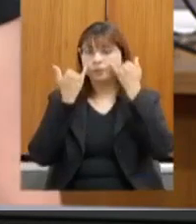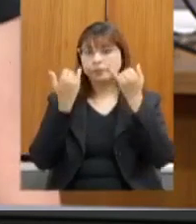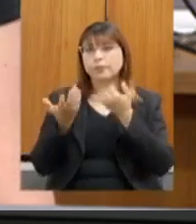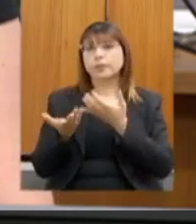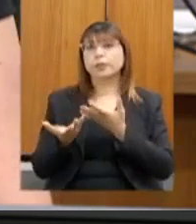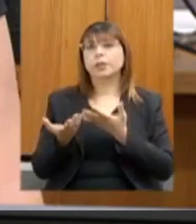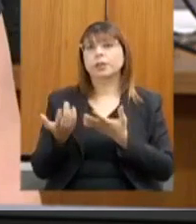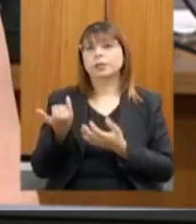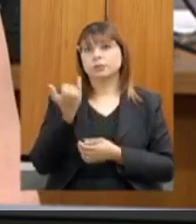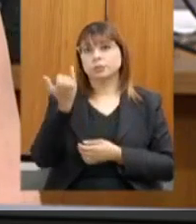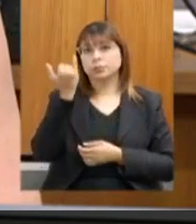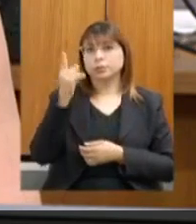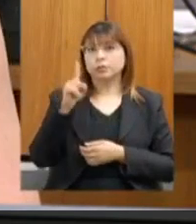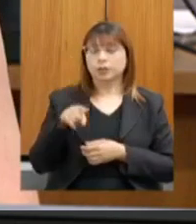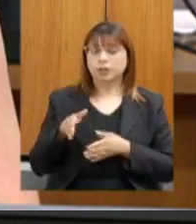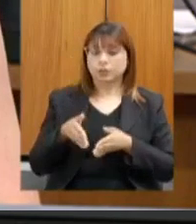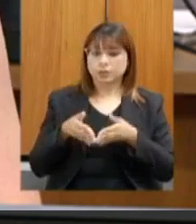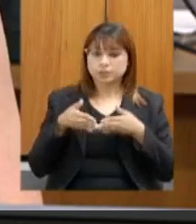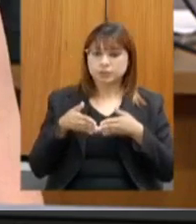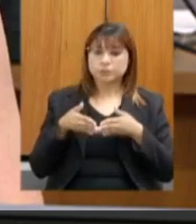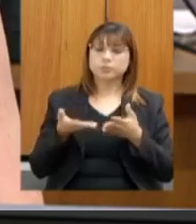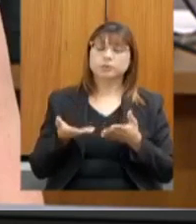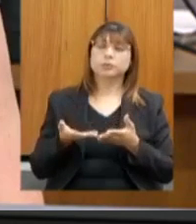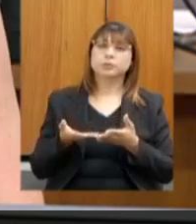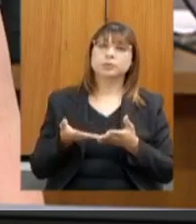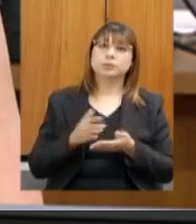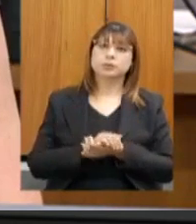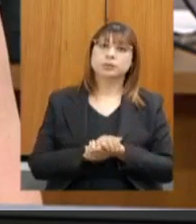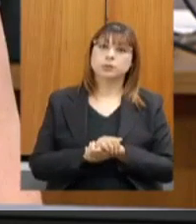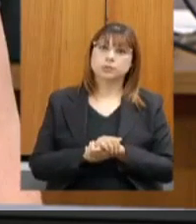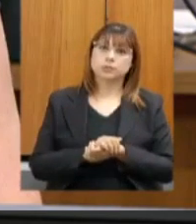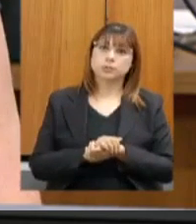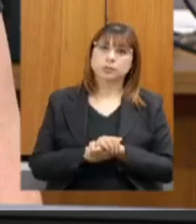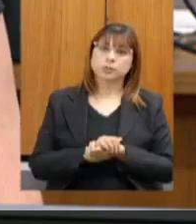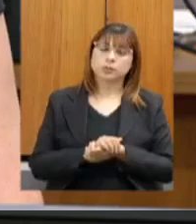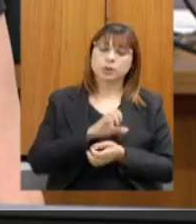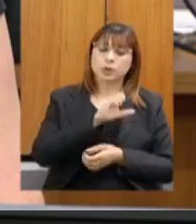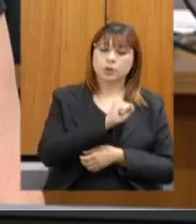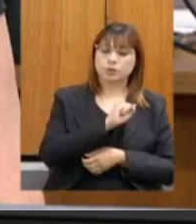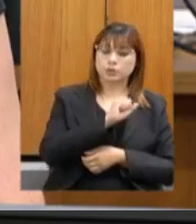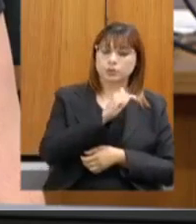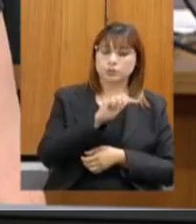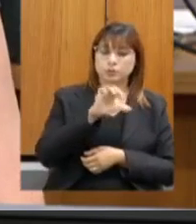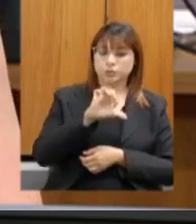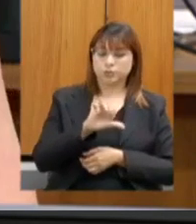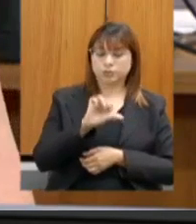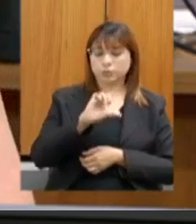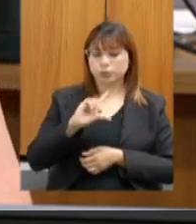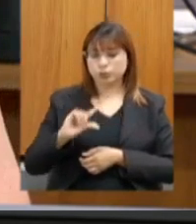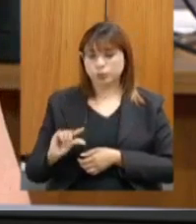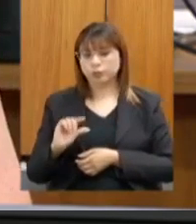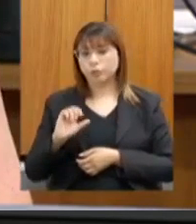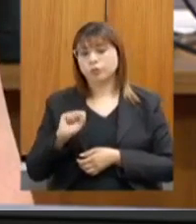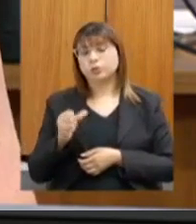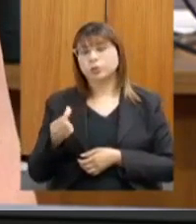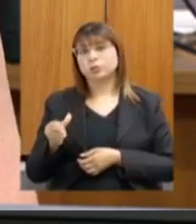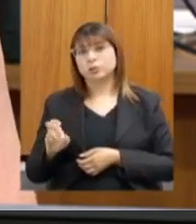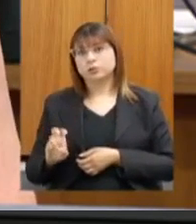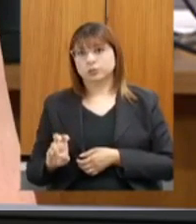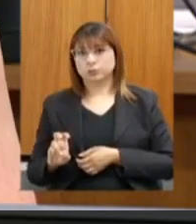produtividade do licenciamento, que o passivo caiu nesse ano de 879 para 665.